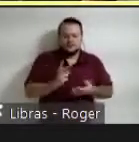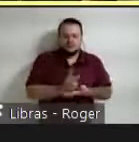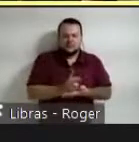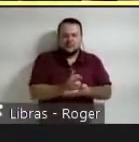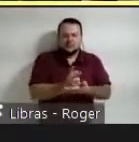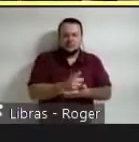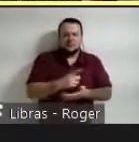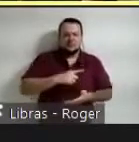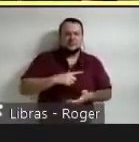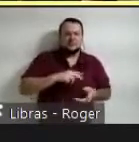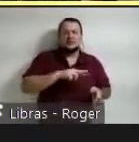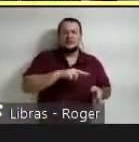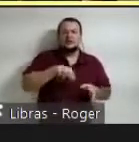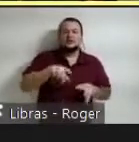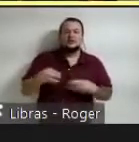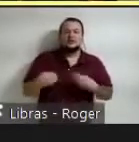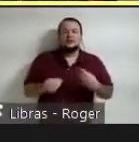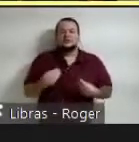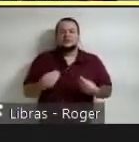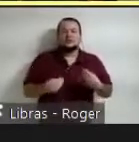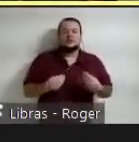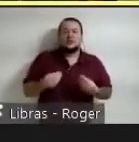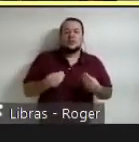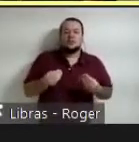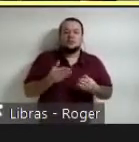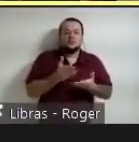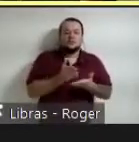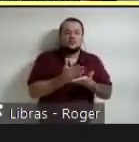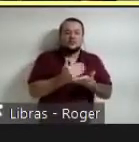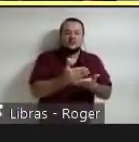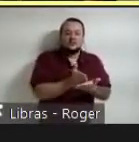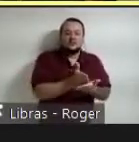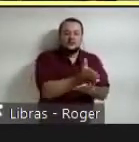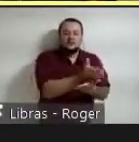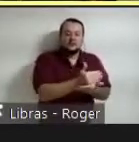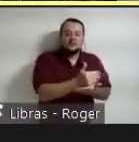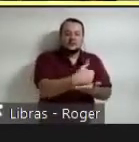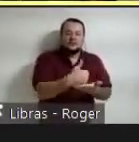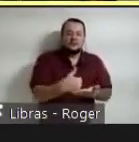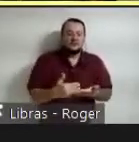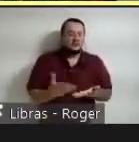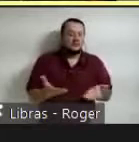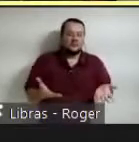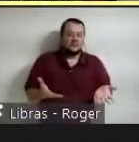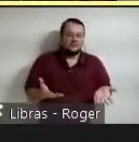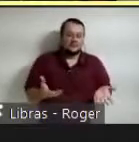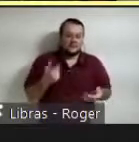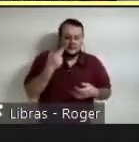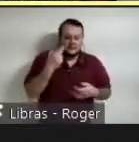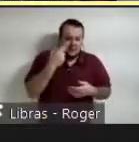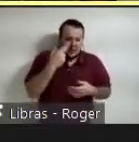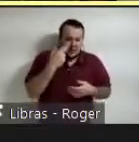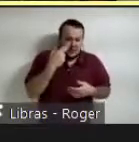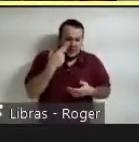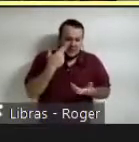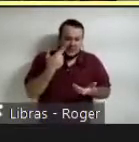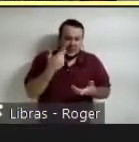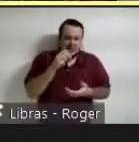subdivisão. De natureza sintética a estrutura encarna muito mais que a mera solução